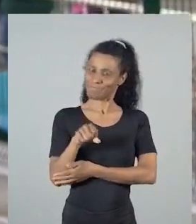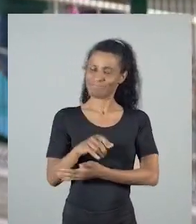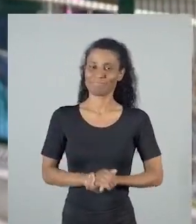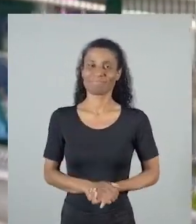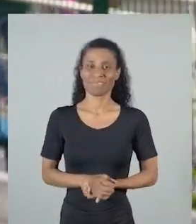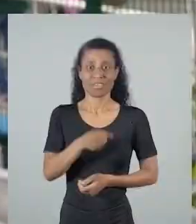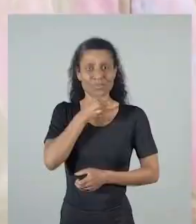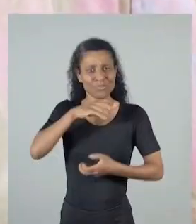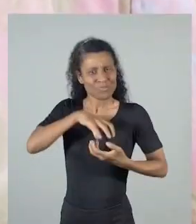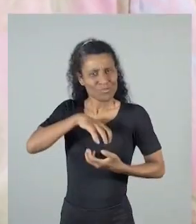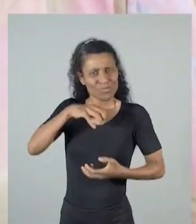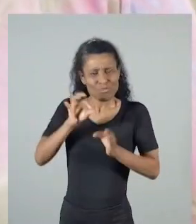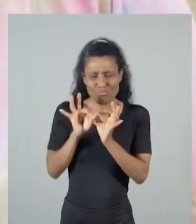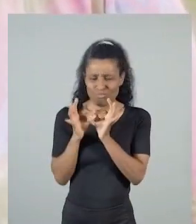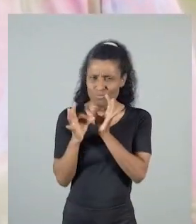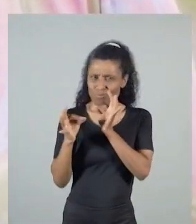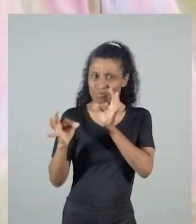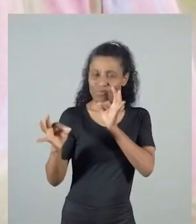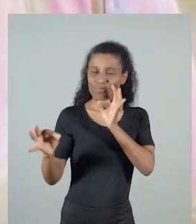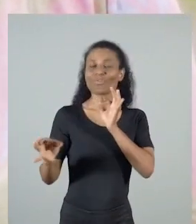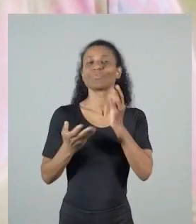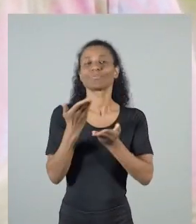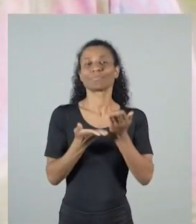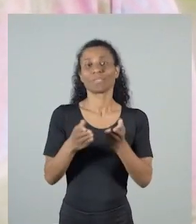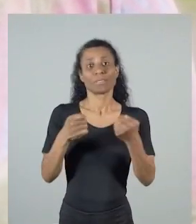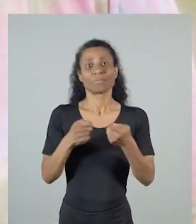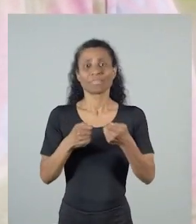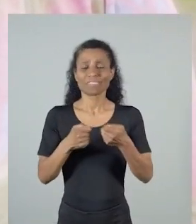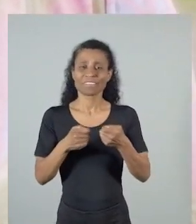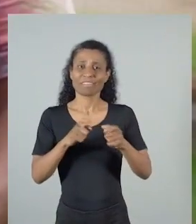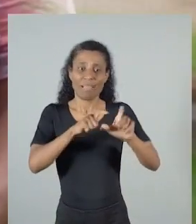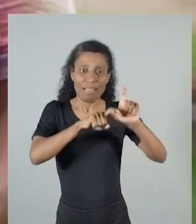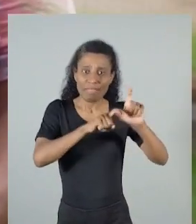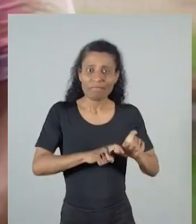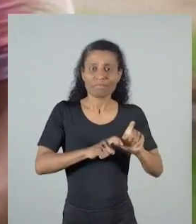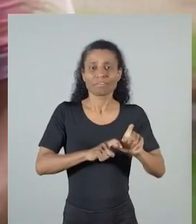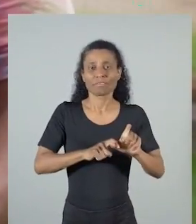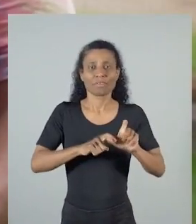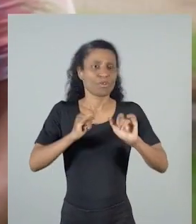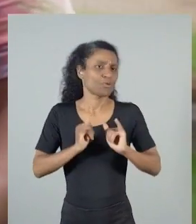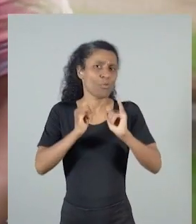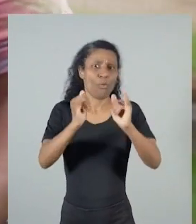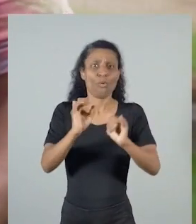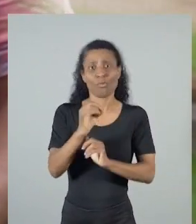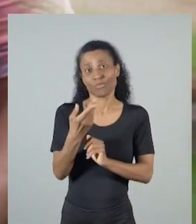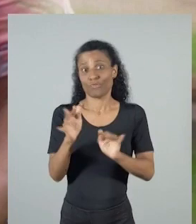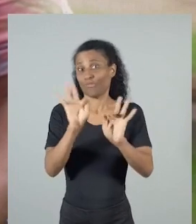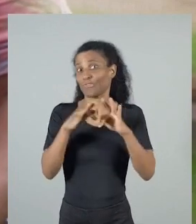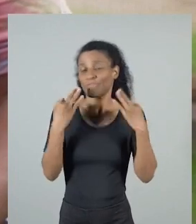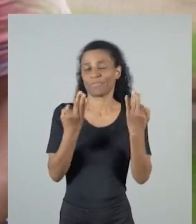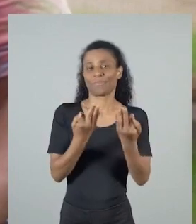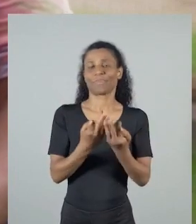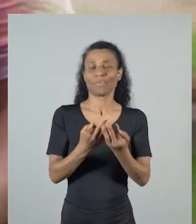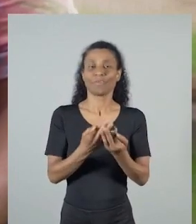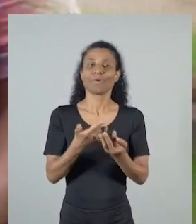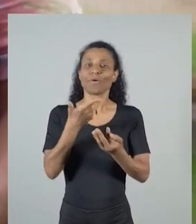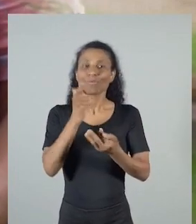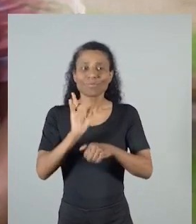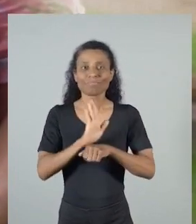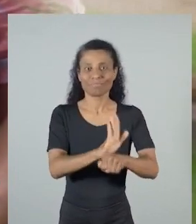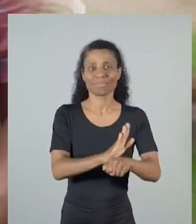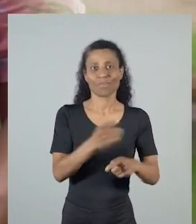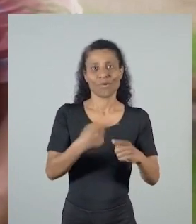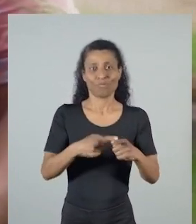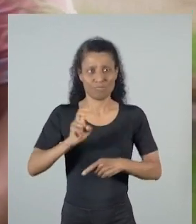histórico vai estar lá. Os idosos que vêm de longe, às vezes, para consultar ali, tem que tecer, depender de alguma condução que algum parente venha